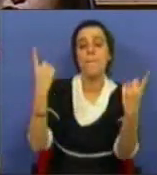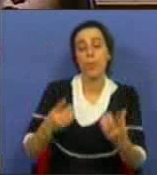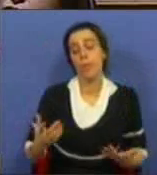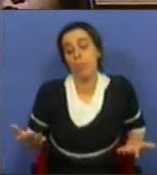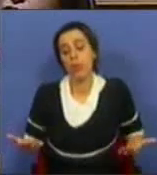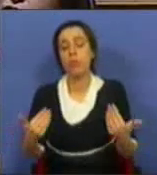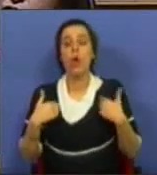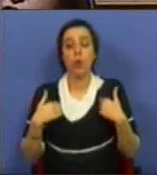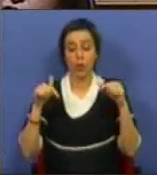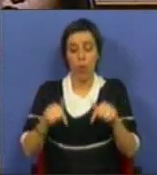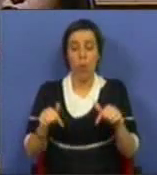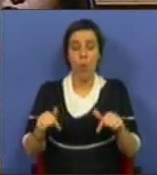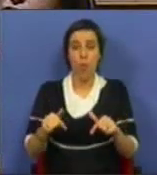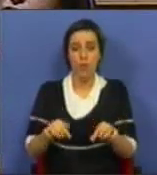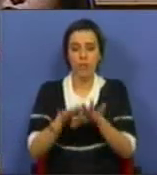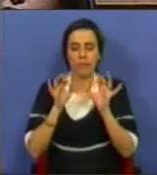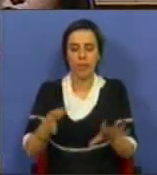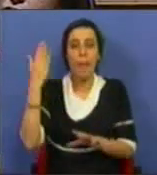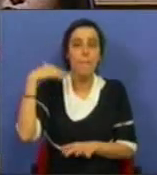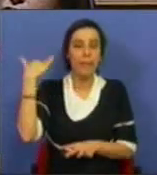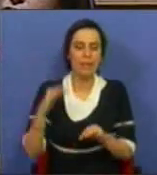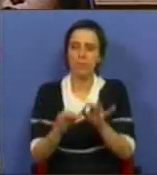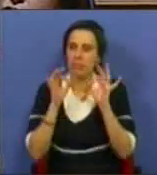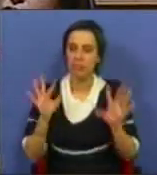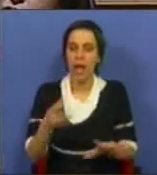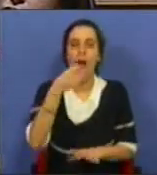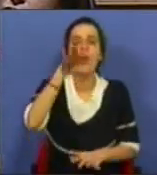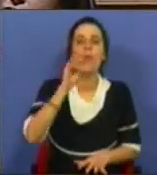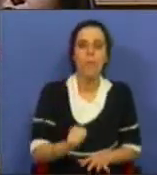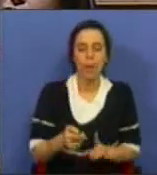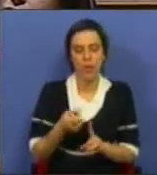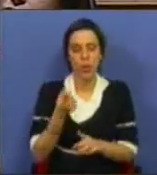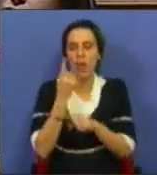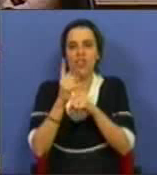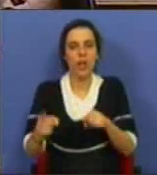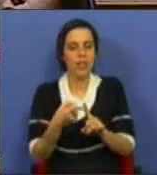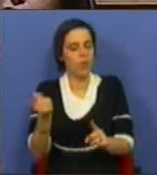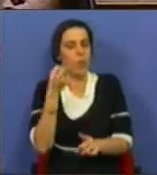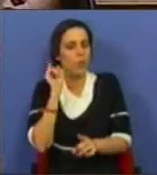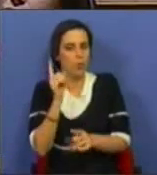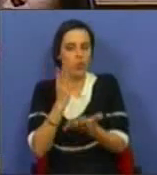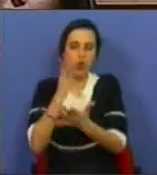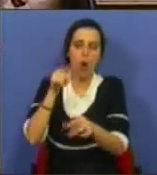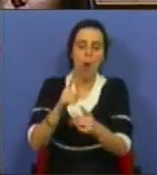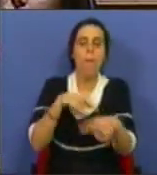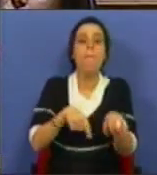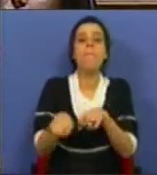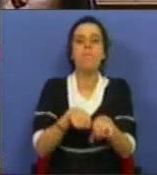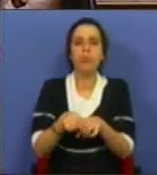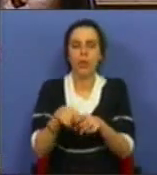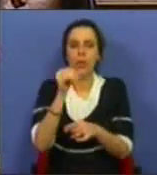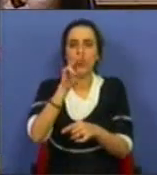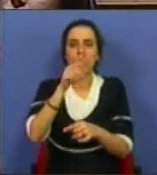E portanto nós temos hoje, como tivemos no passado, e o Partido Socialista não é exceção nessa matéria, uma política de